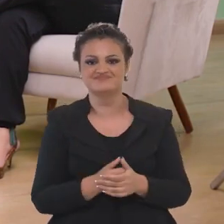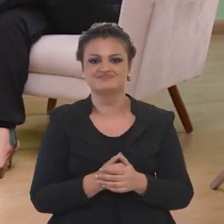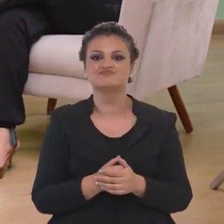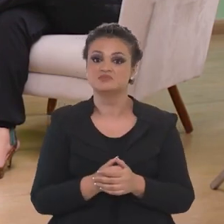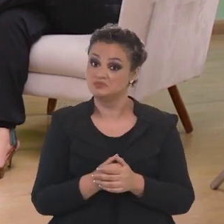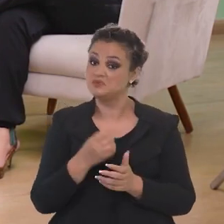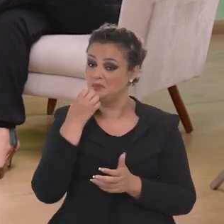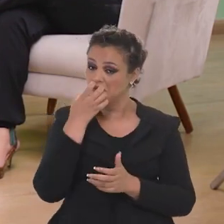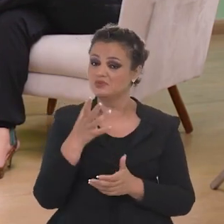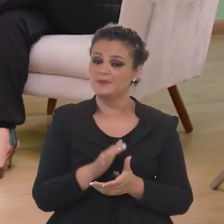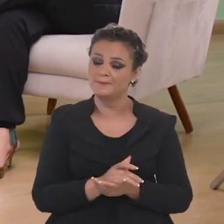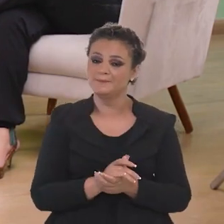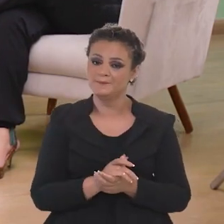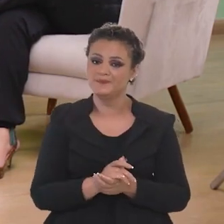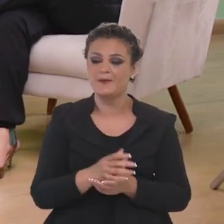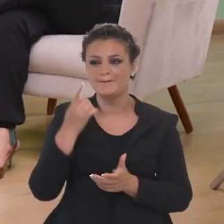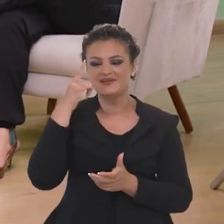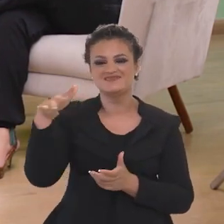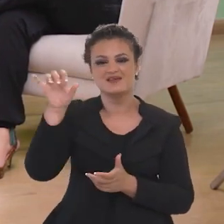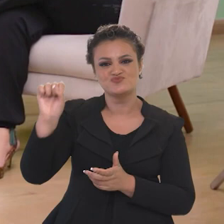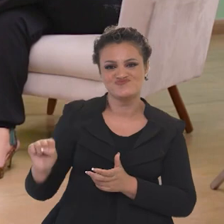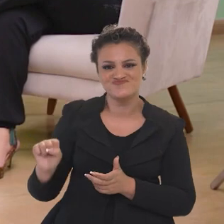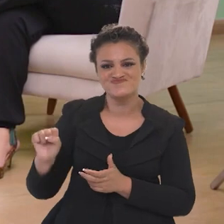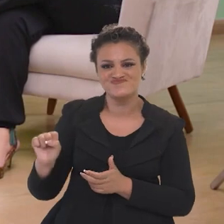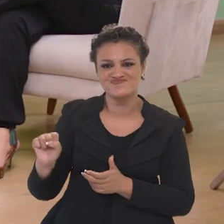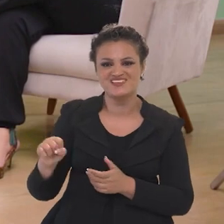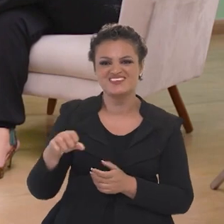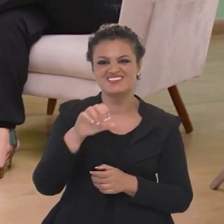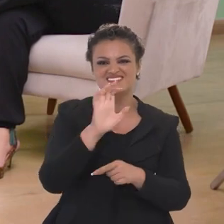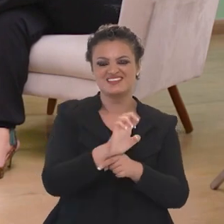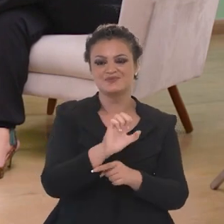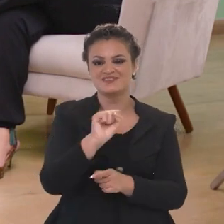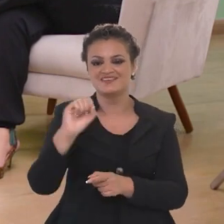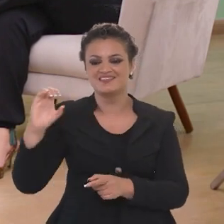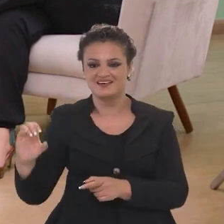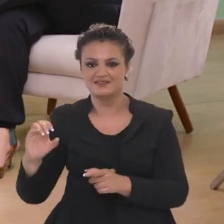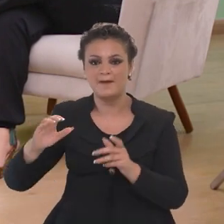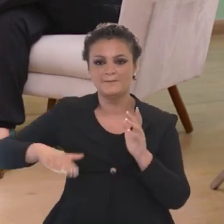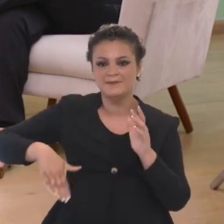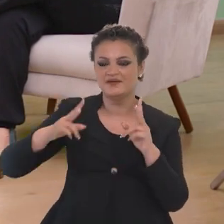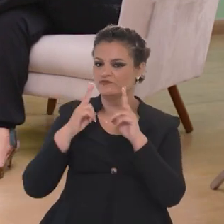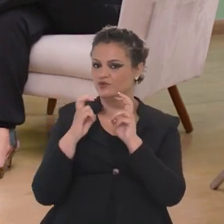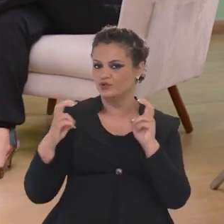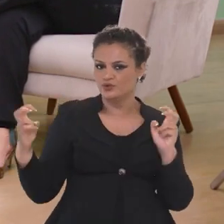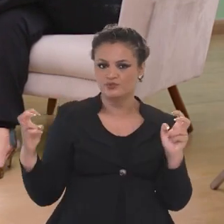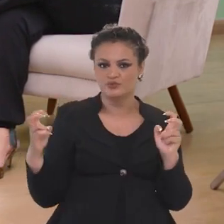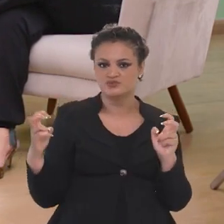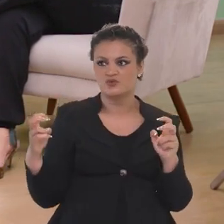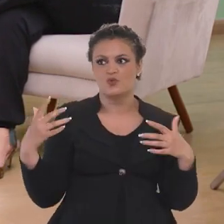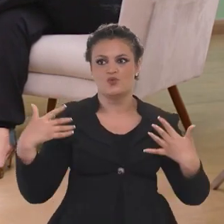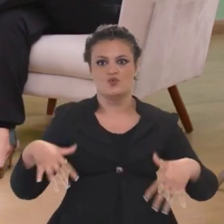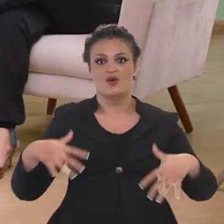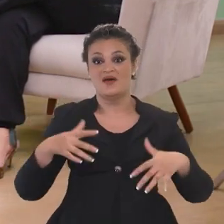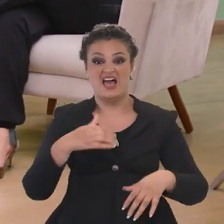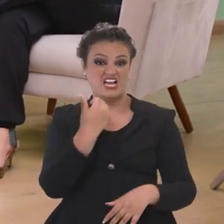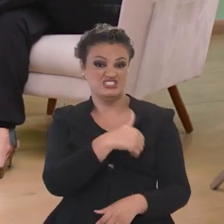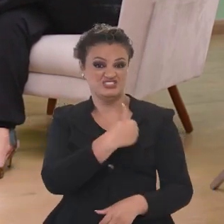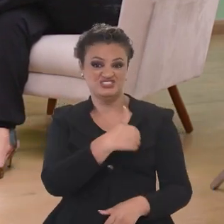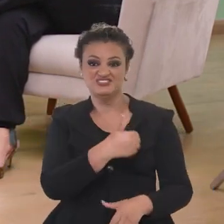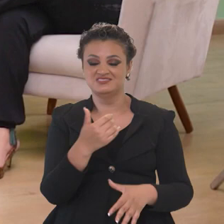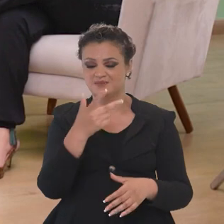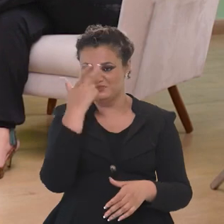Embratur fez. Isso é bem interessante. Eu penso na região sul ali, vai ali para Santa Catarina, por exemplo, as praias de Florianópolis, muitos